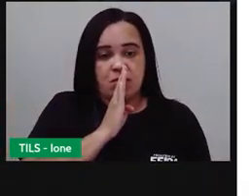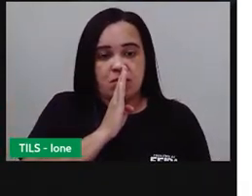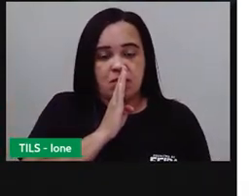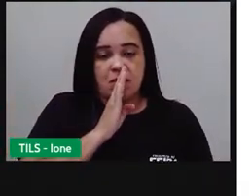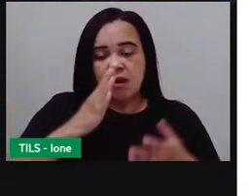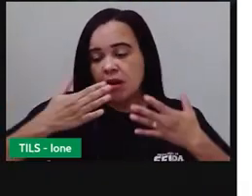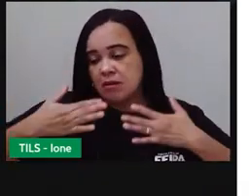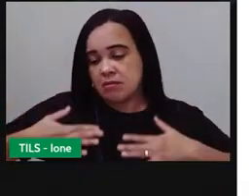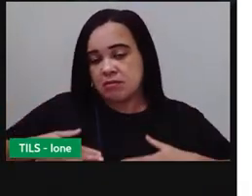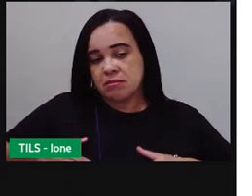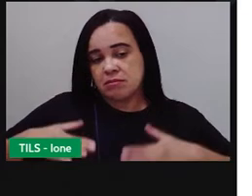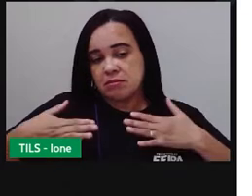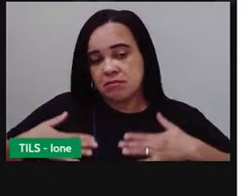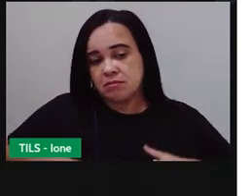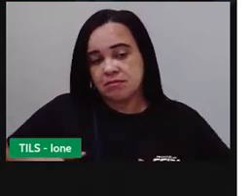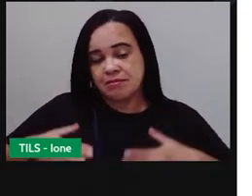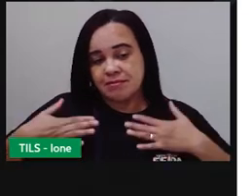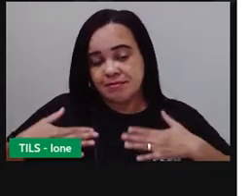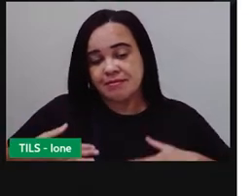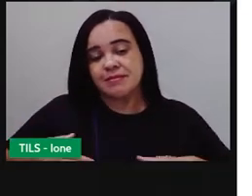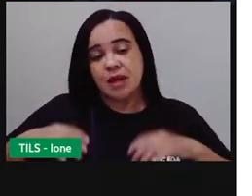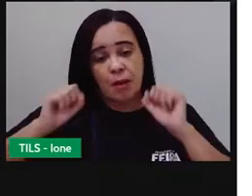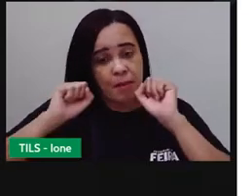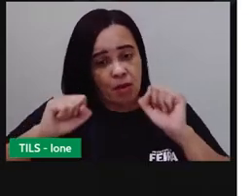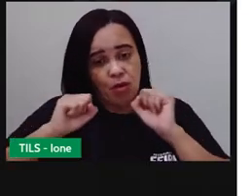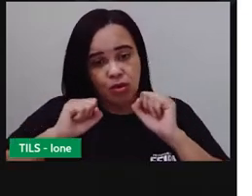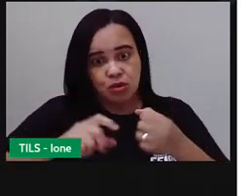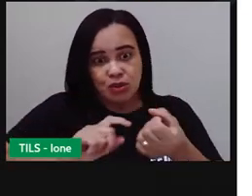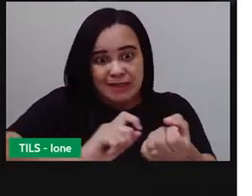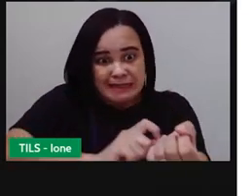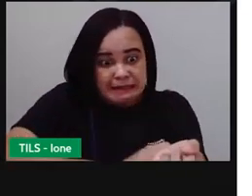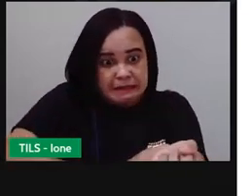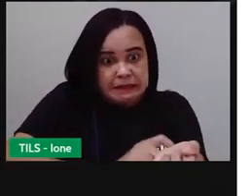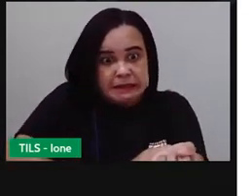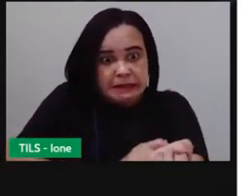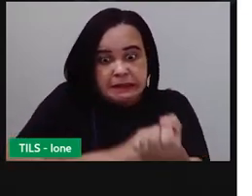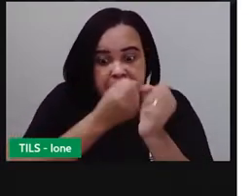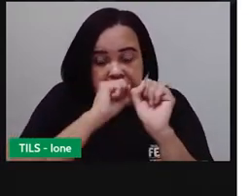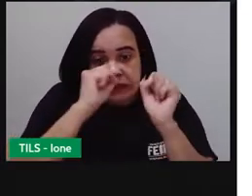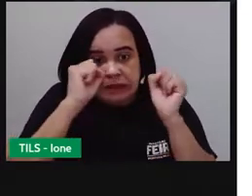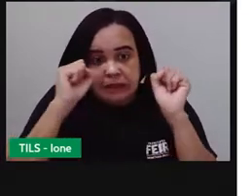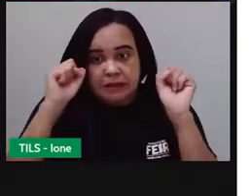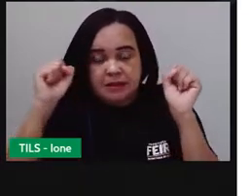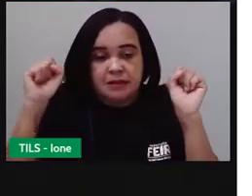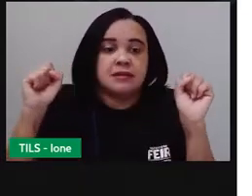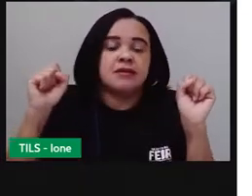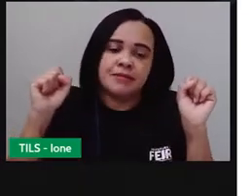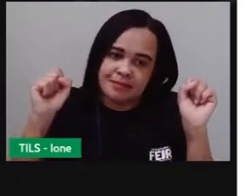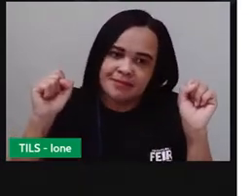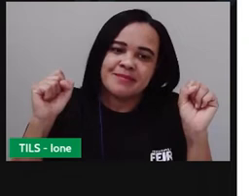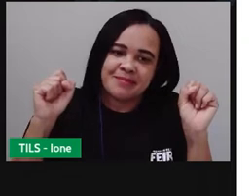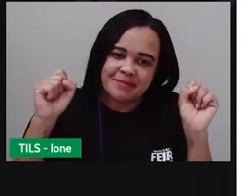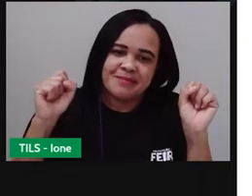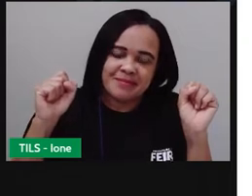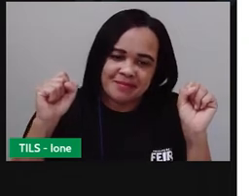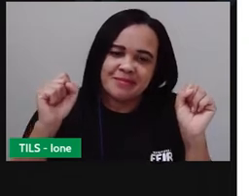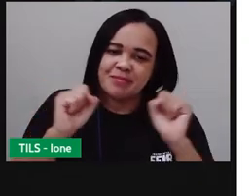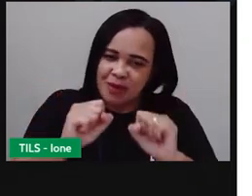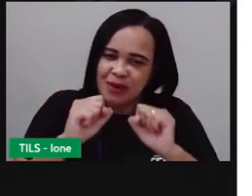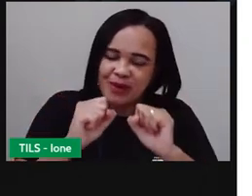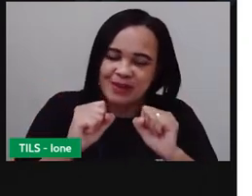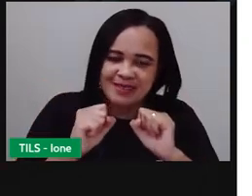uma pessoa mais tranquila, tranquilo, uma outra pessoa mais nervosa, nervosa,